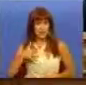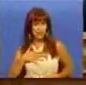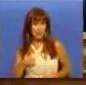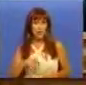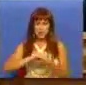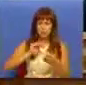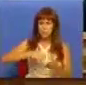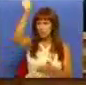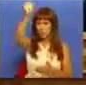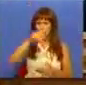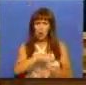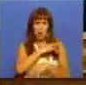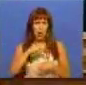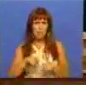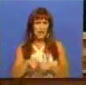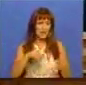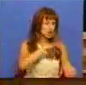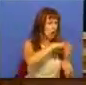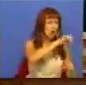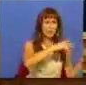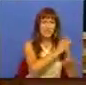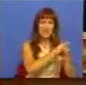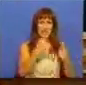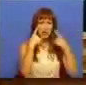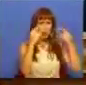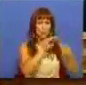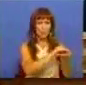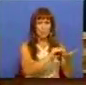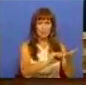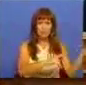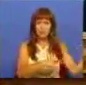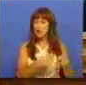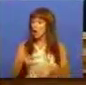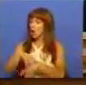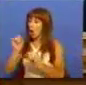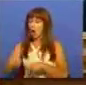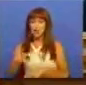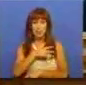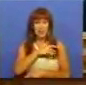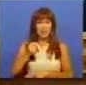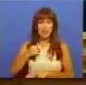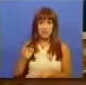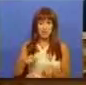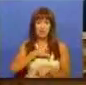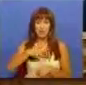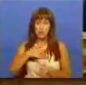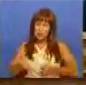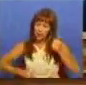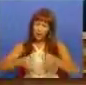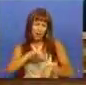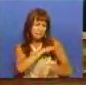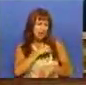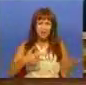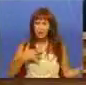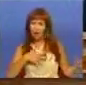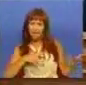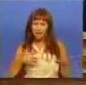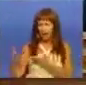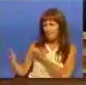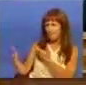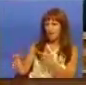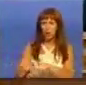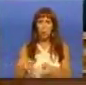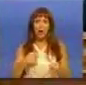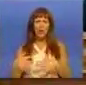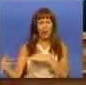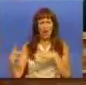a contratar médicos nos hospitais do setor público-administrativo. Há hospitais e empresa a disputar médicos entre si como se tratasse